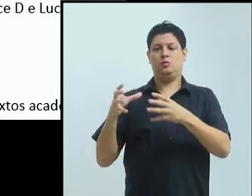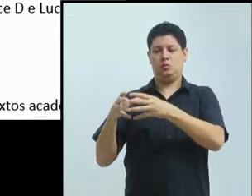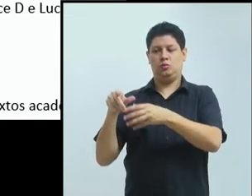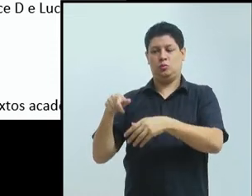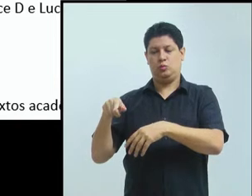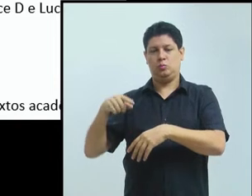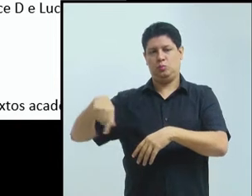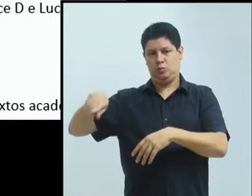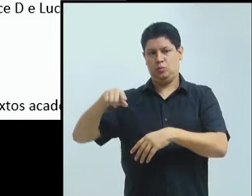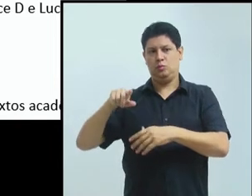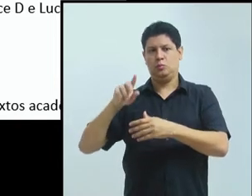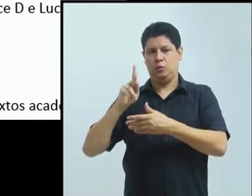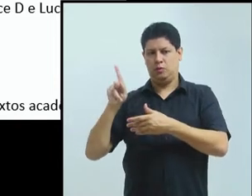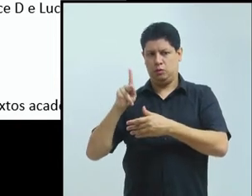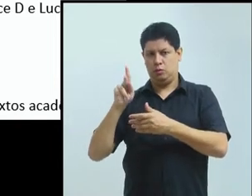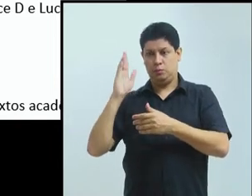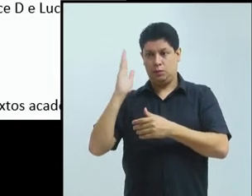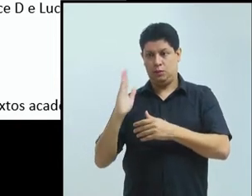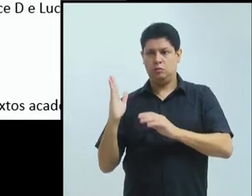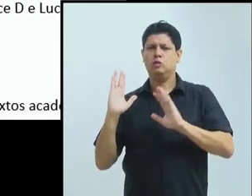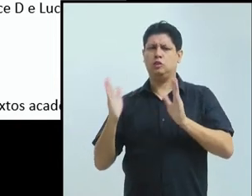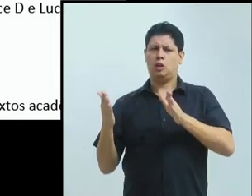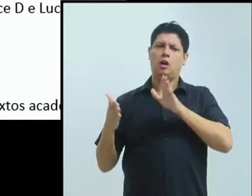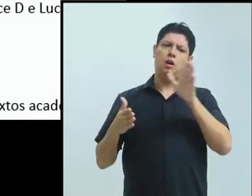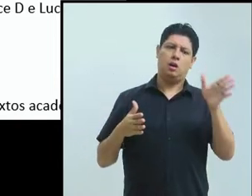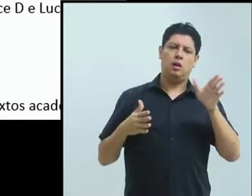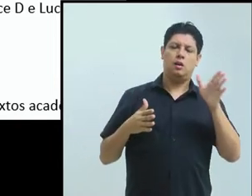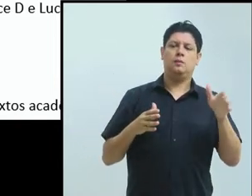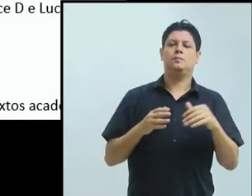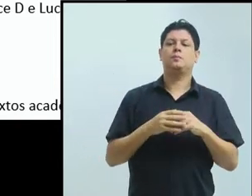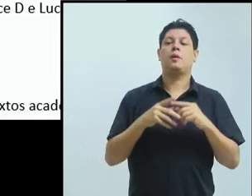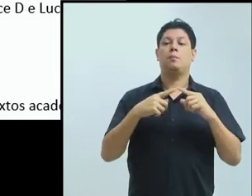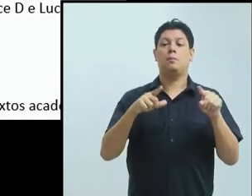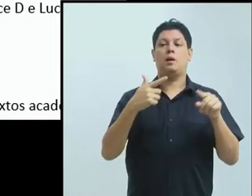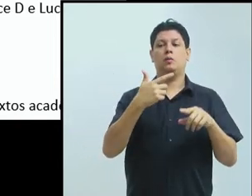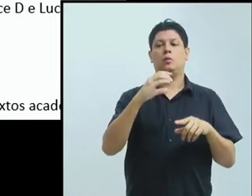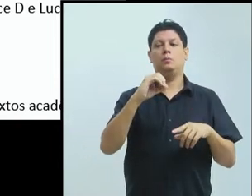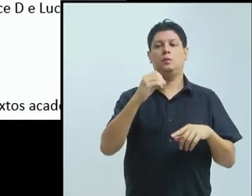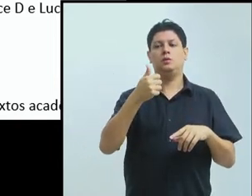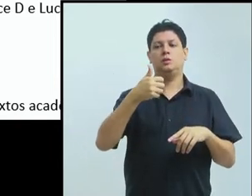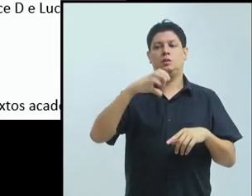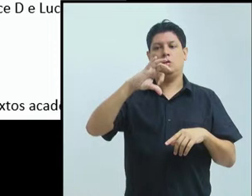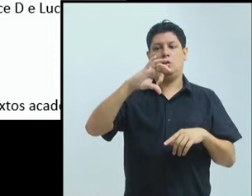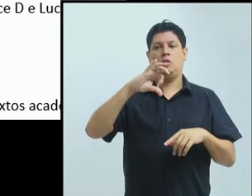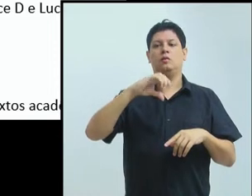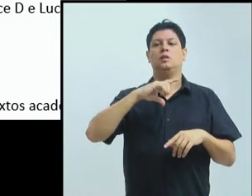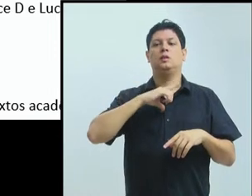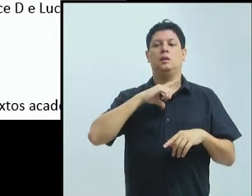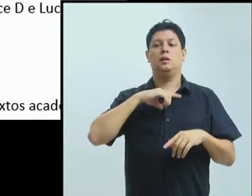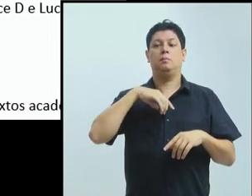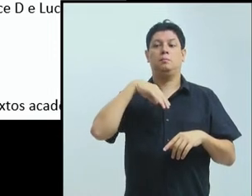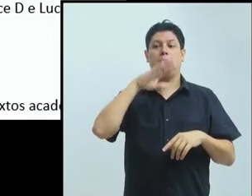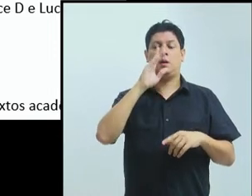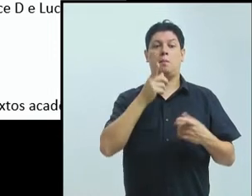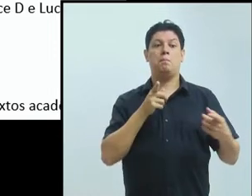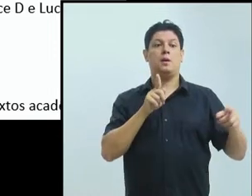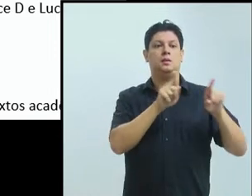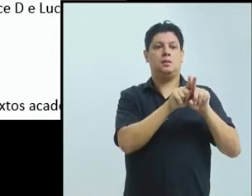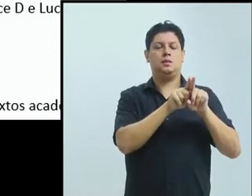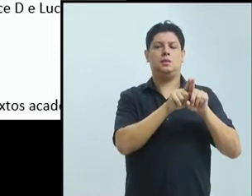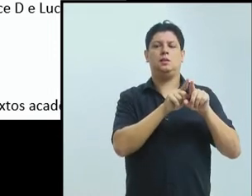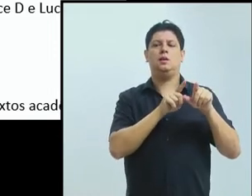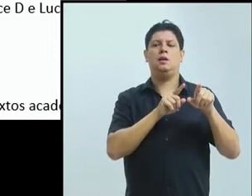abertura, uma confiança muito grande da parte dos dirigentes lá. Inclusive, houve uma troca de gestão agora, mas isso não